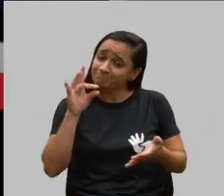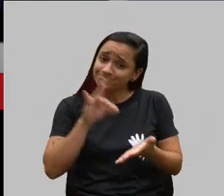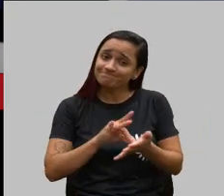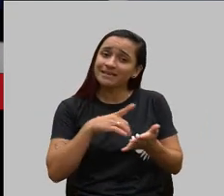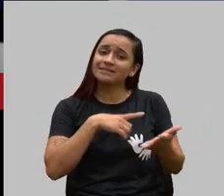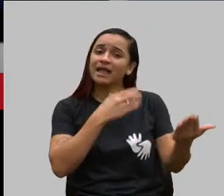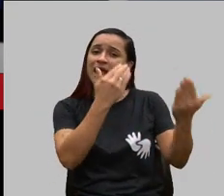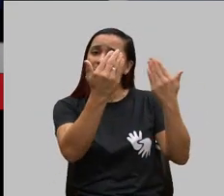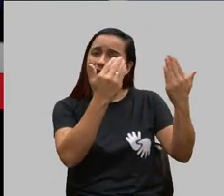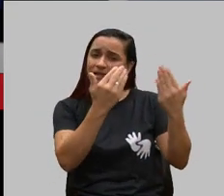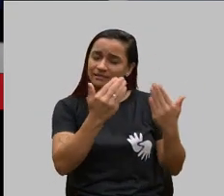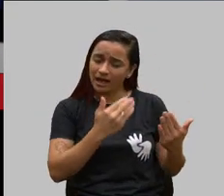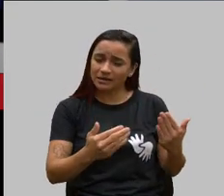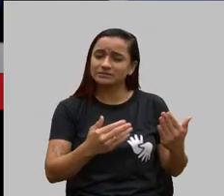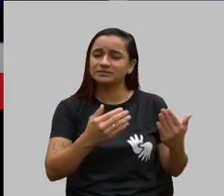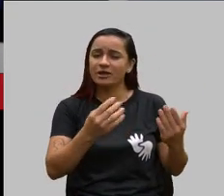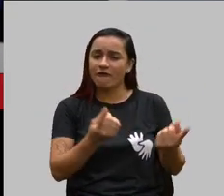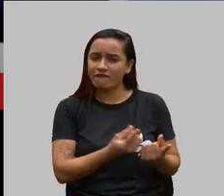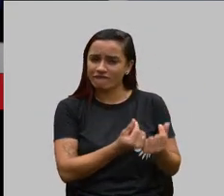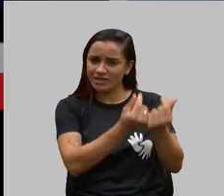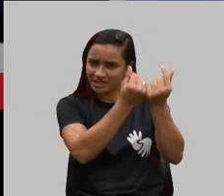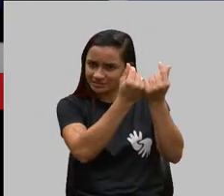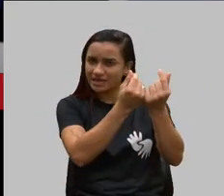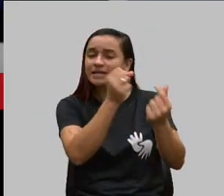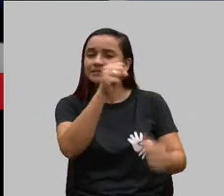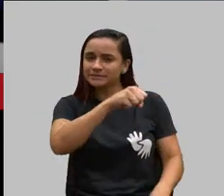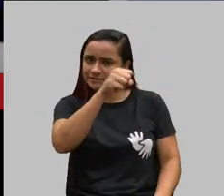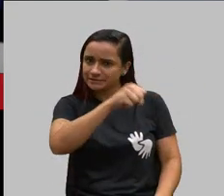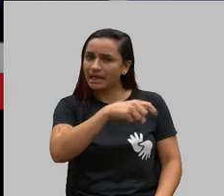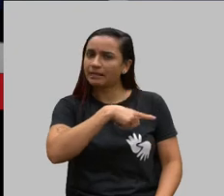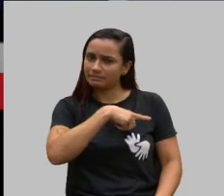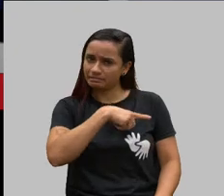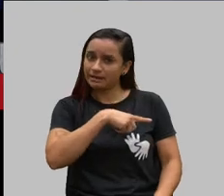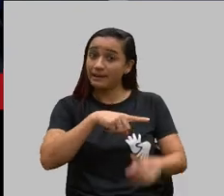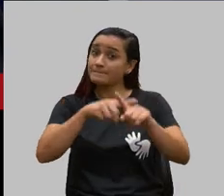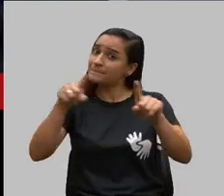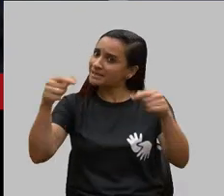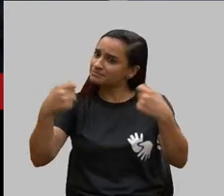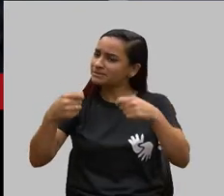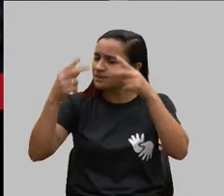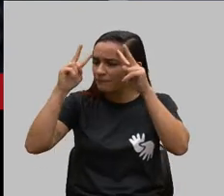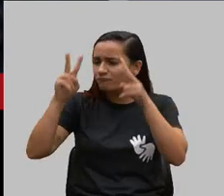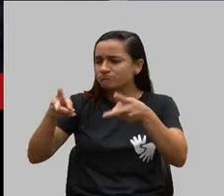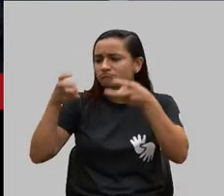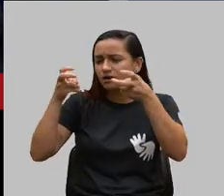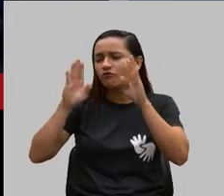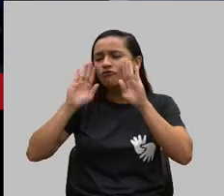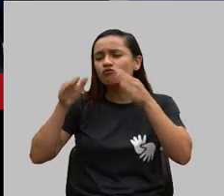financeira? Temos. Mas a gente tem que ter essa análise de humanidade. E eu tenho certeza absoluta,